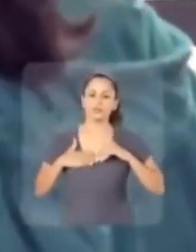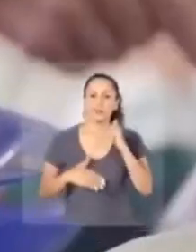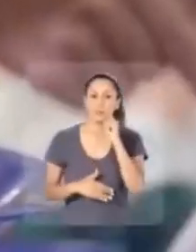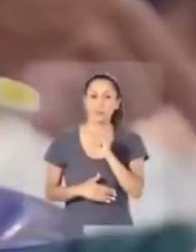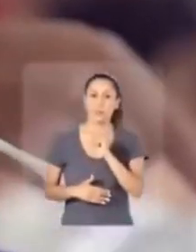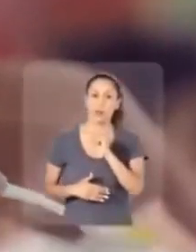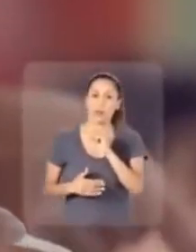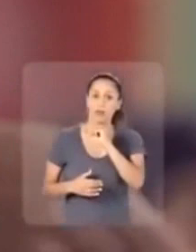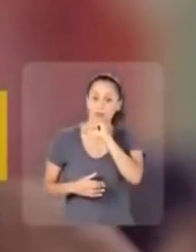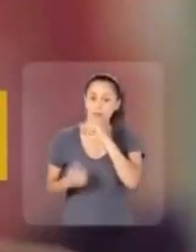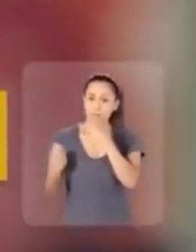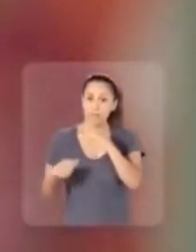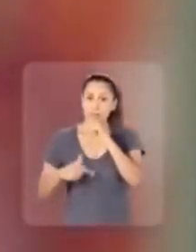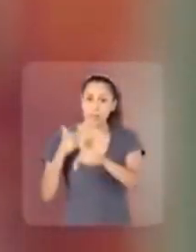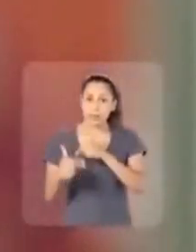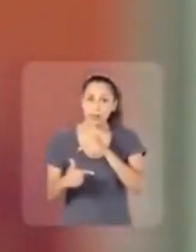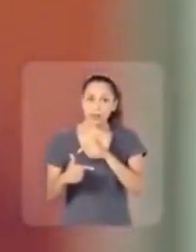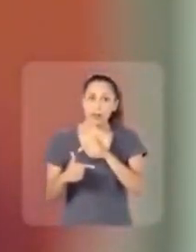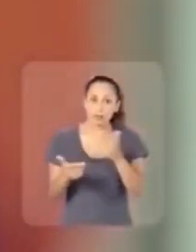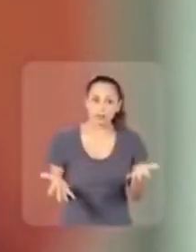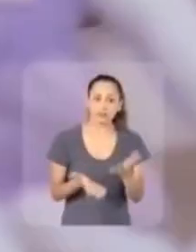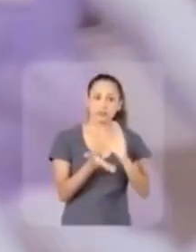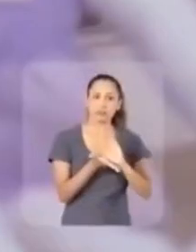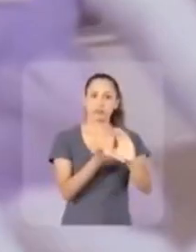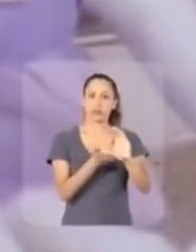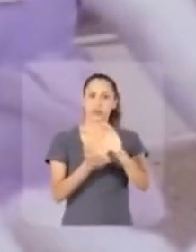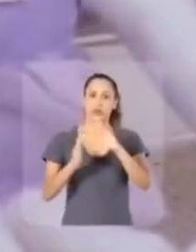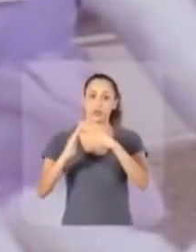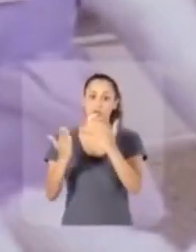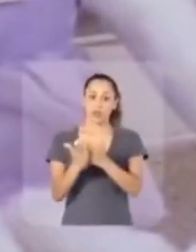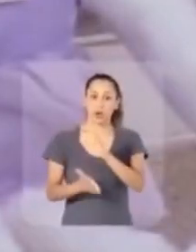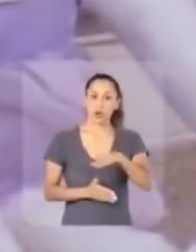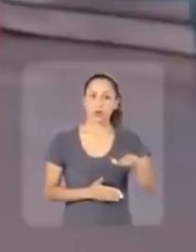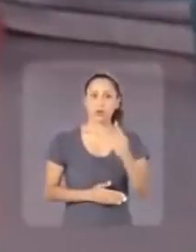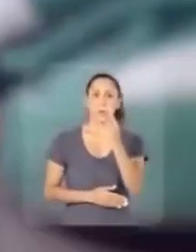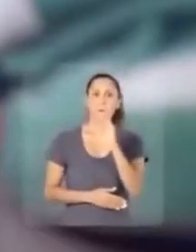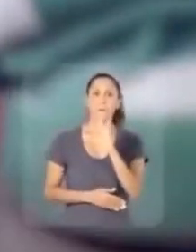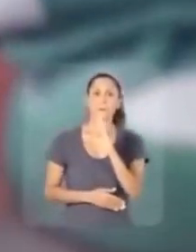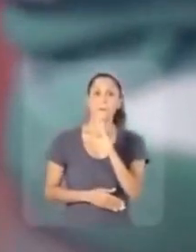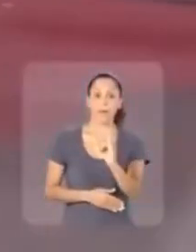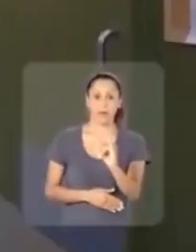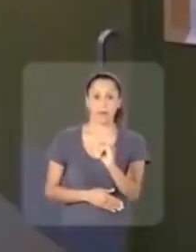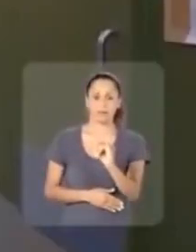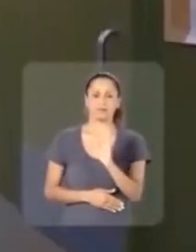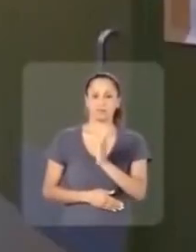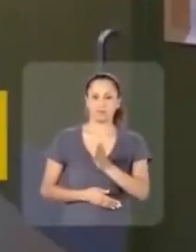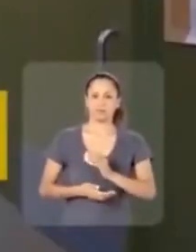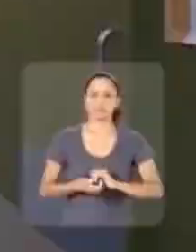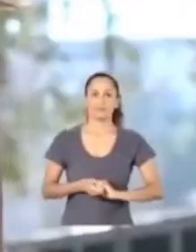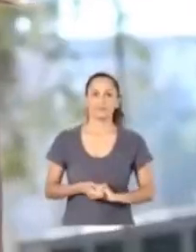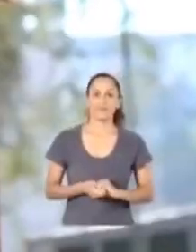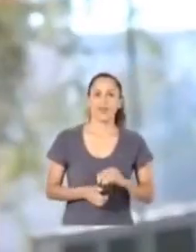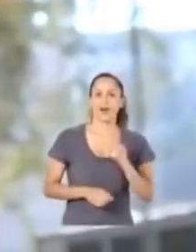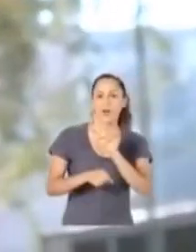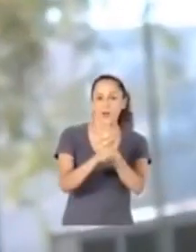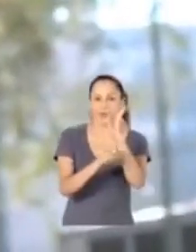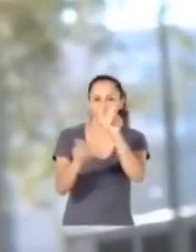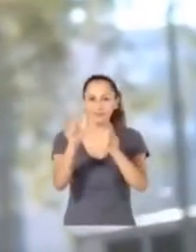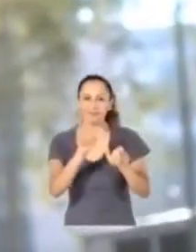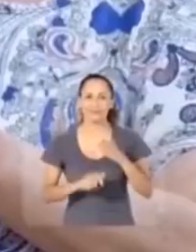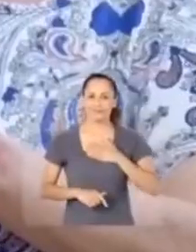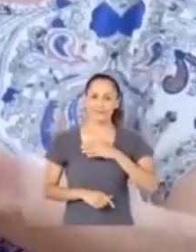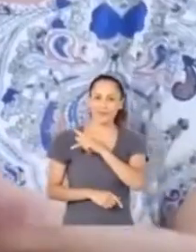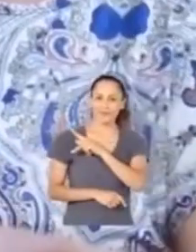as mães que precisam trabalhar, Geraldo foi o governador que mais investiu em creches. Um bilhão de reais. Vai